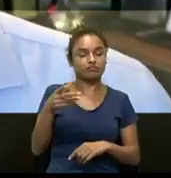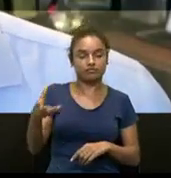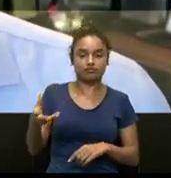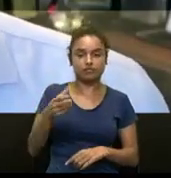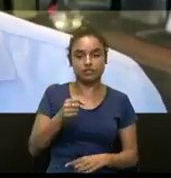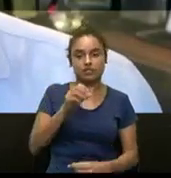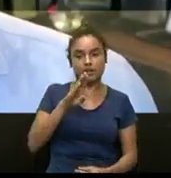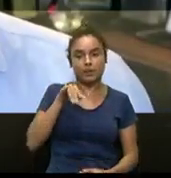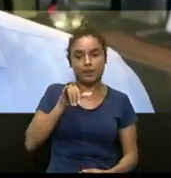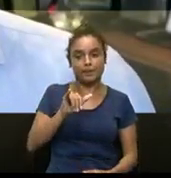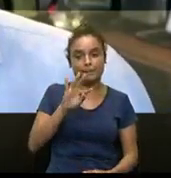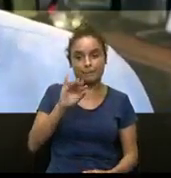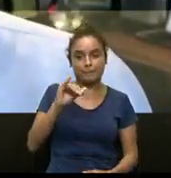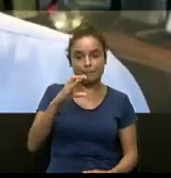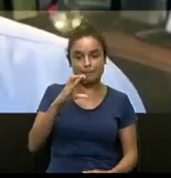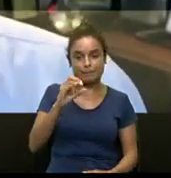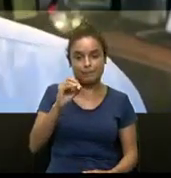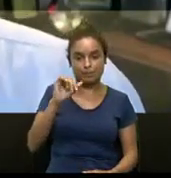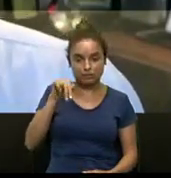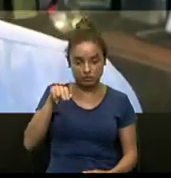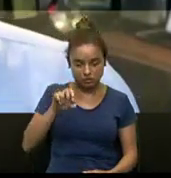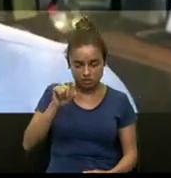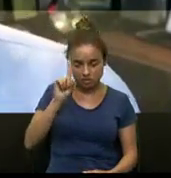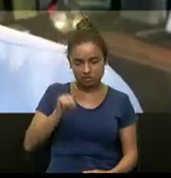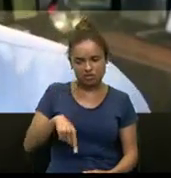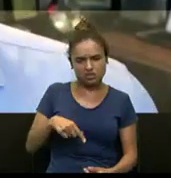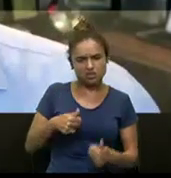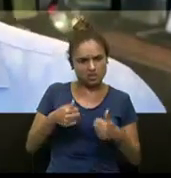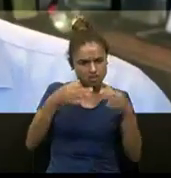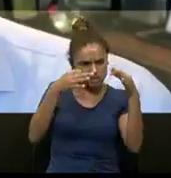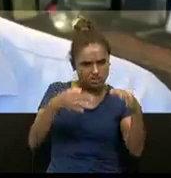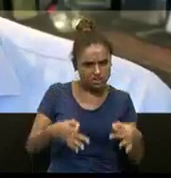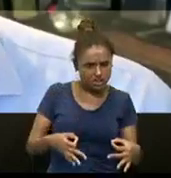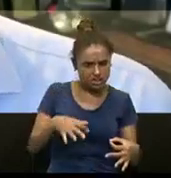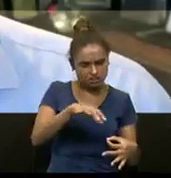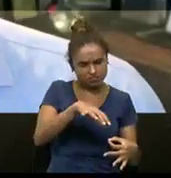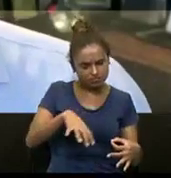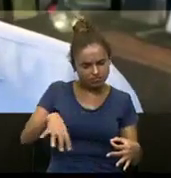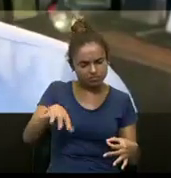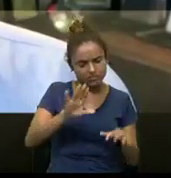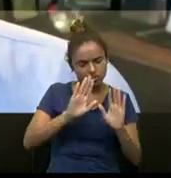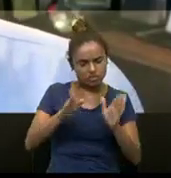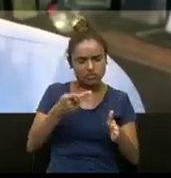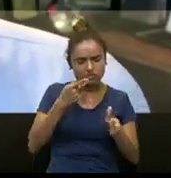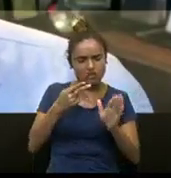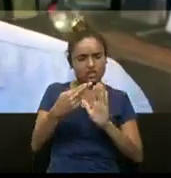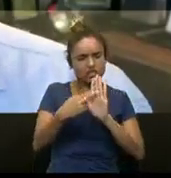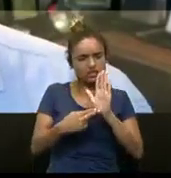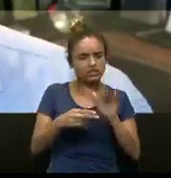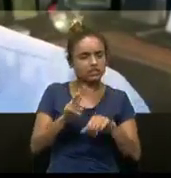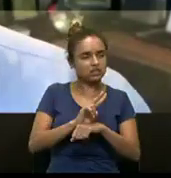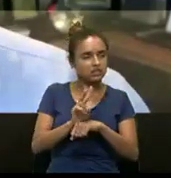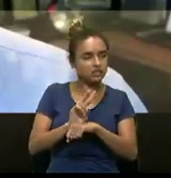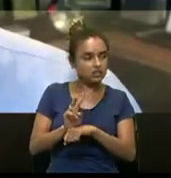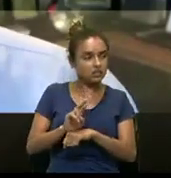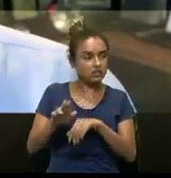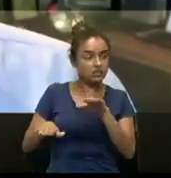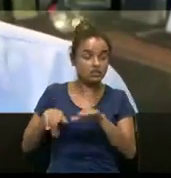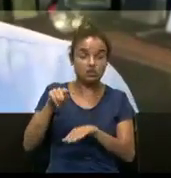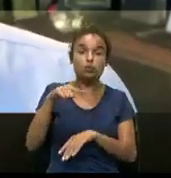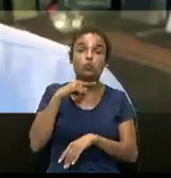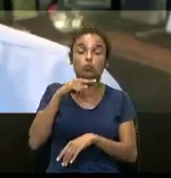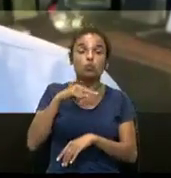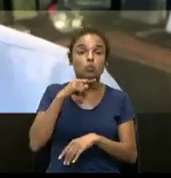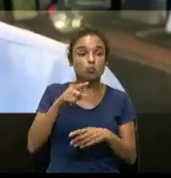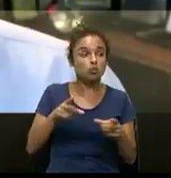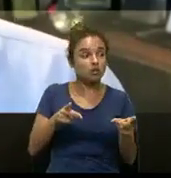Bitcoins em troca. É um mercado sério? Bom, já falei da questão da regulação. É um mercado que muitas vezes você não vai conseguir